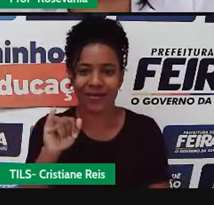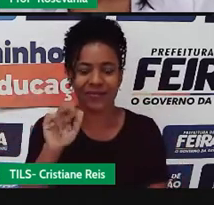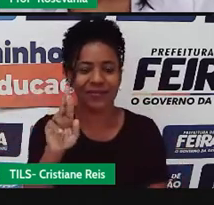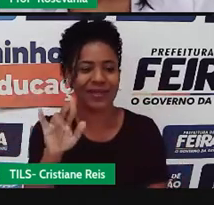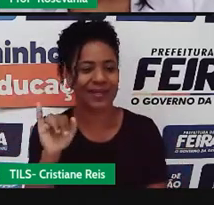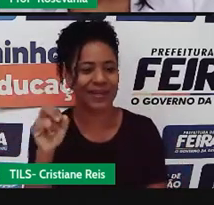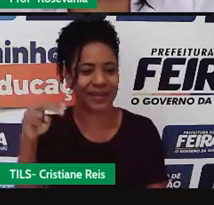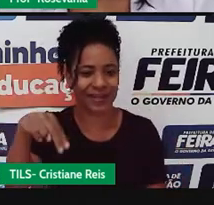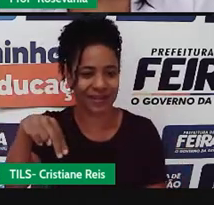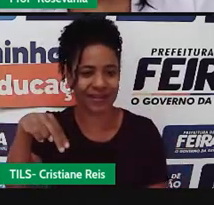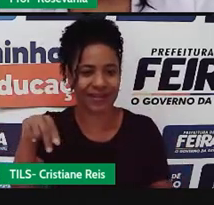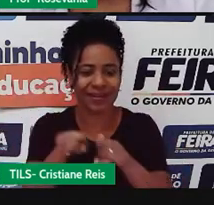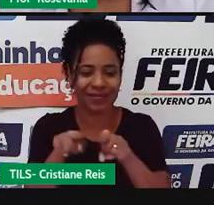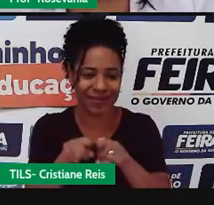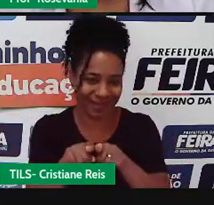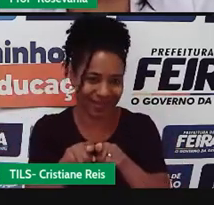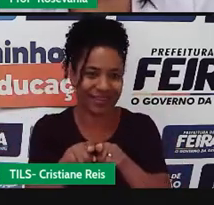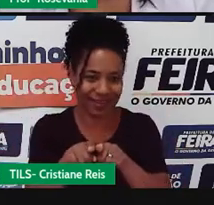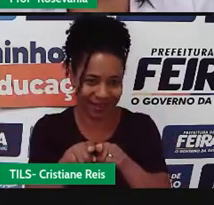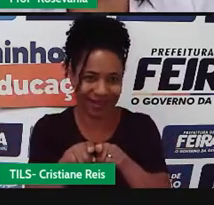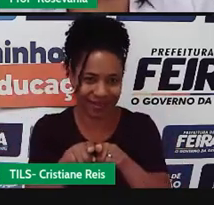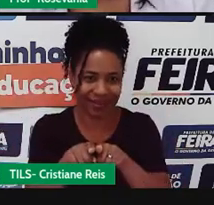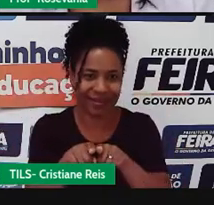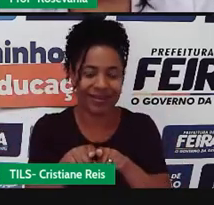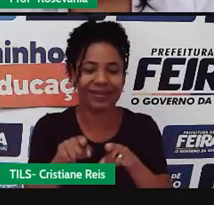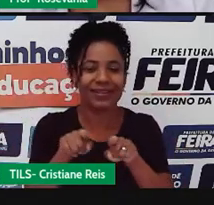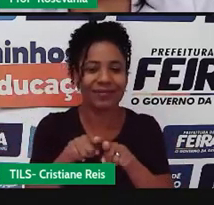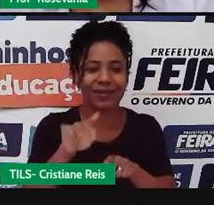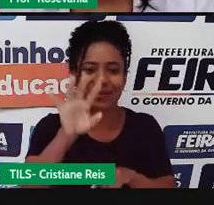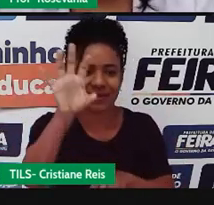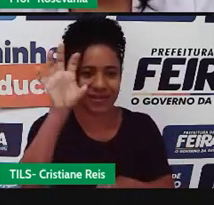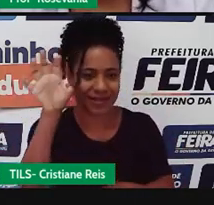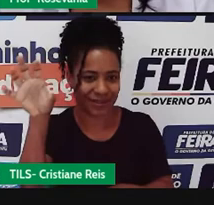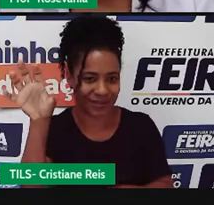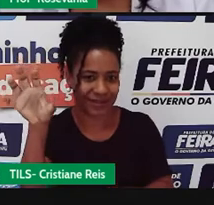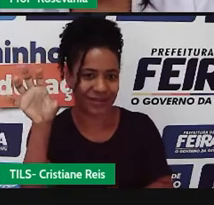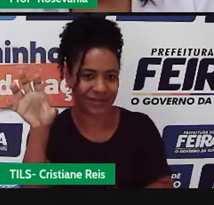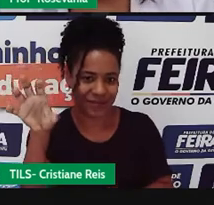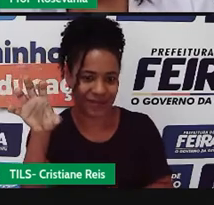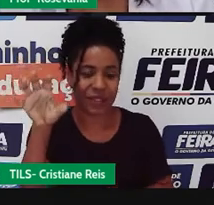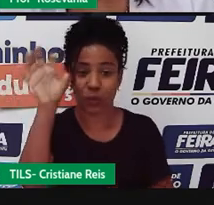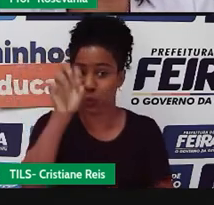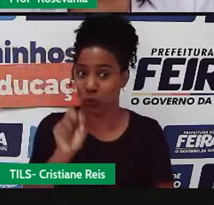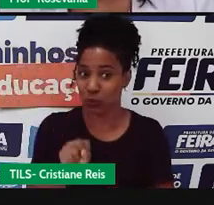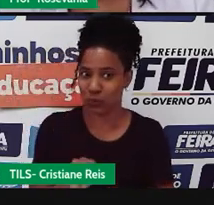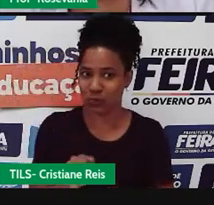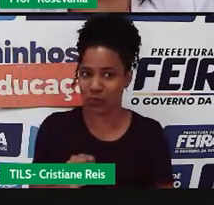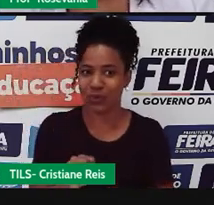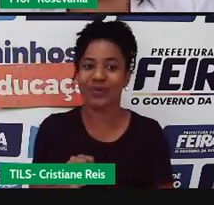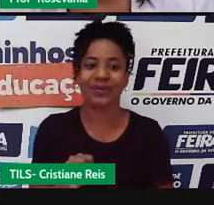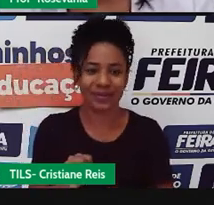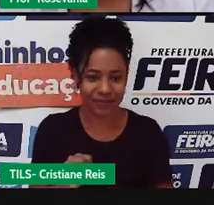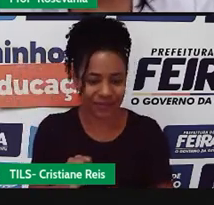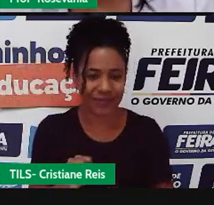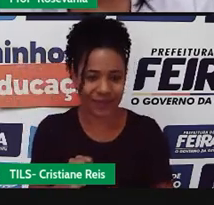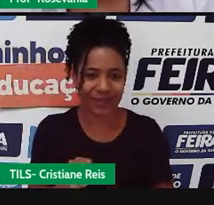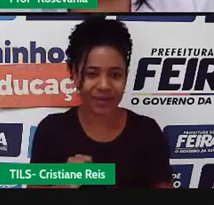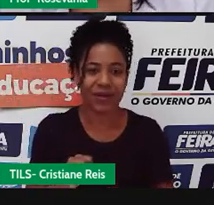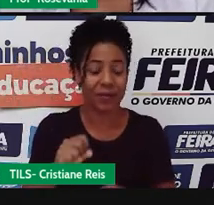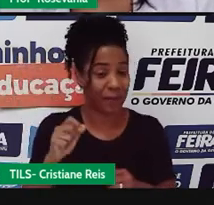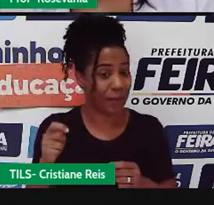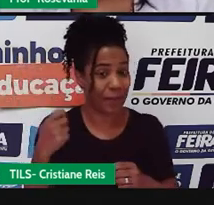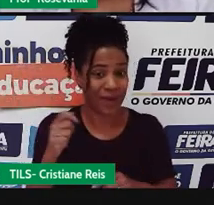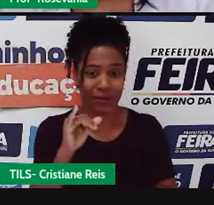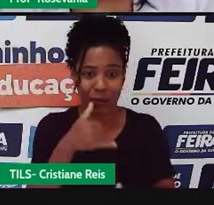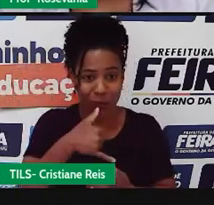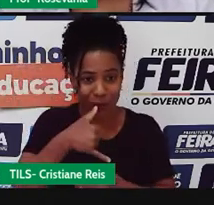automaticamente também fica na região, na região sul, mais precisamente no Rio Grande do Sul.